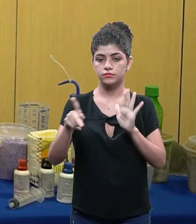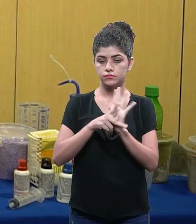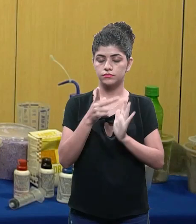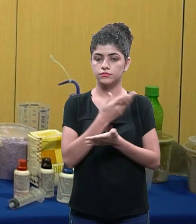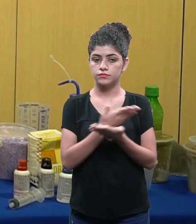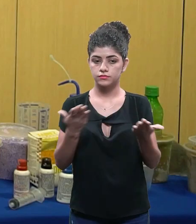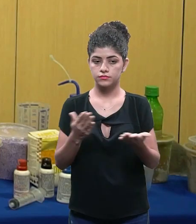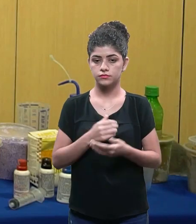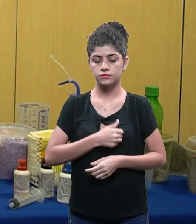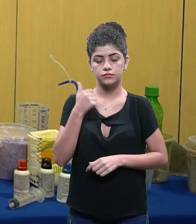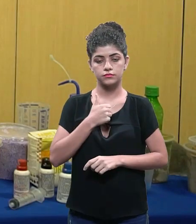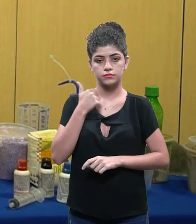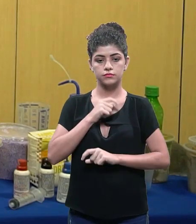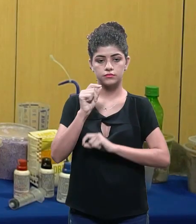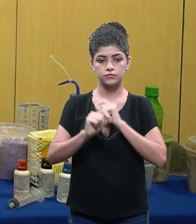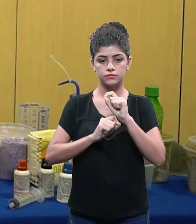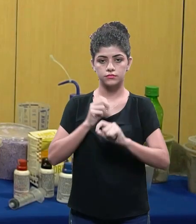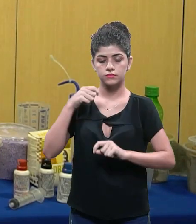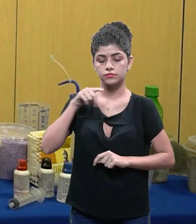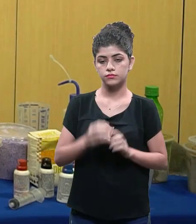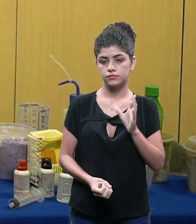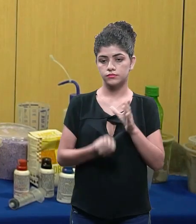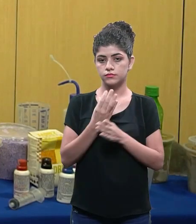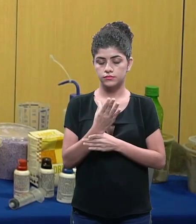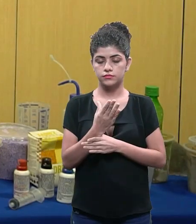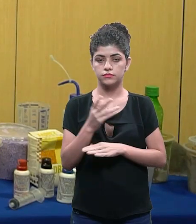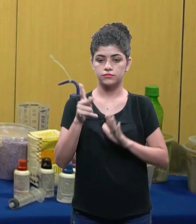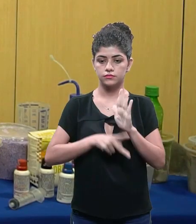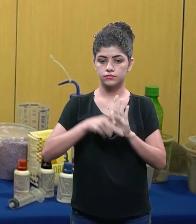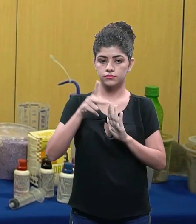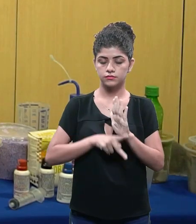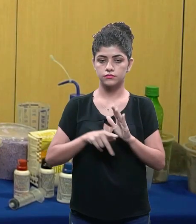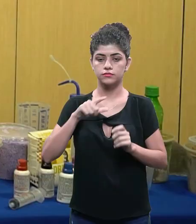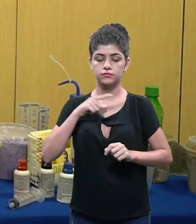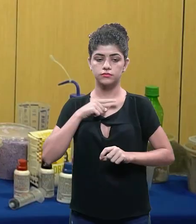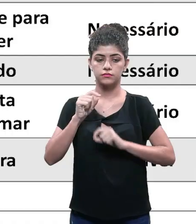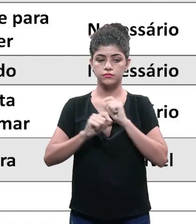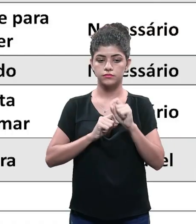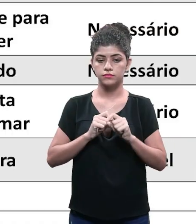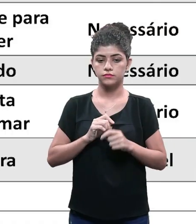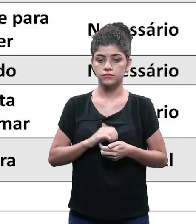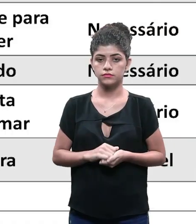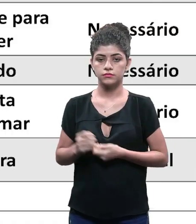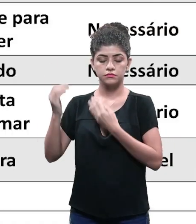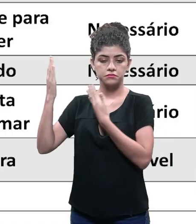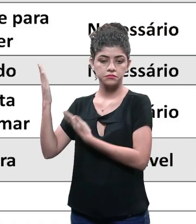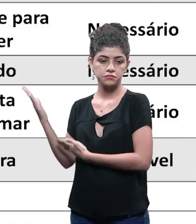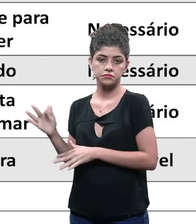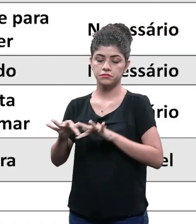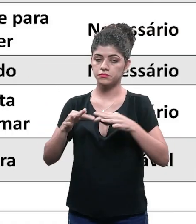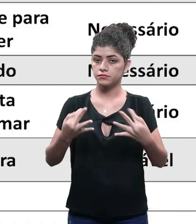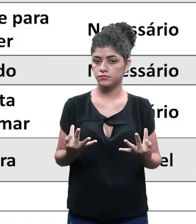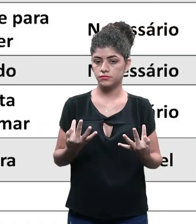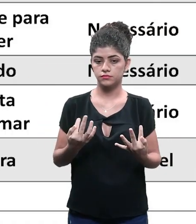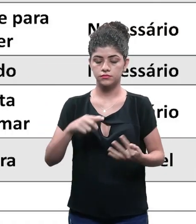vocês fazerem o próprio de vocês. A primeira coisa do meu metodologia é você criar os requisitos de projeto. Existe esse modelinho aqui que é muito